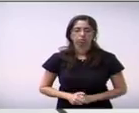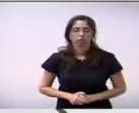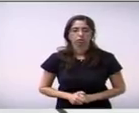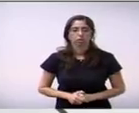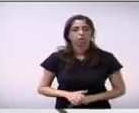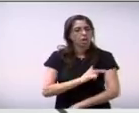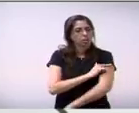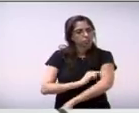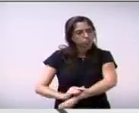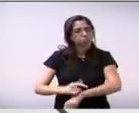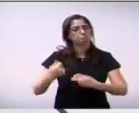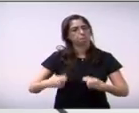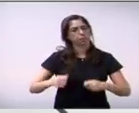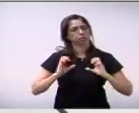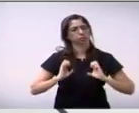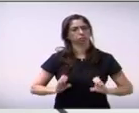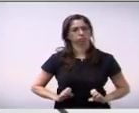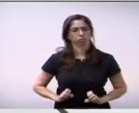senhor presidente